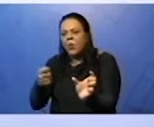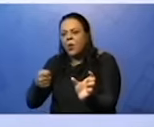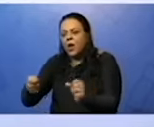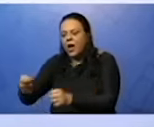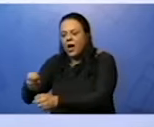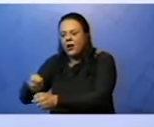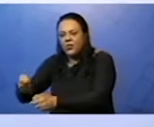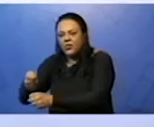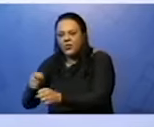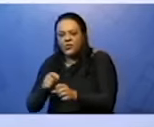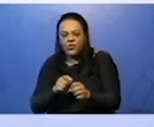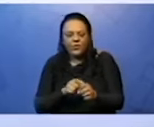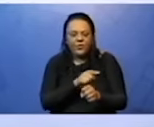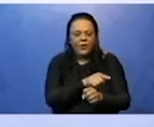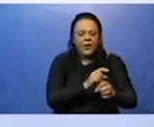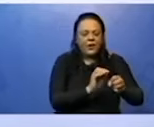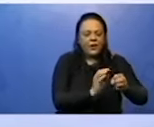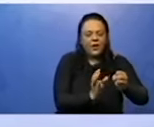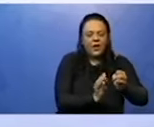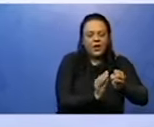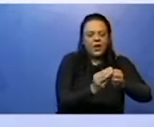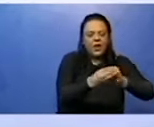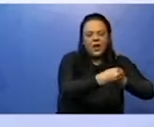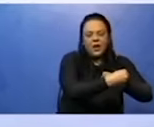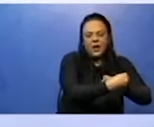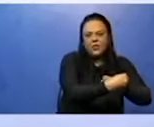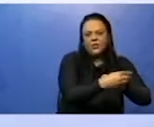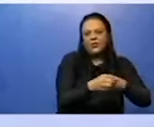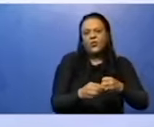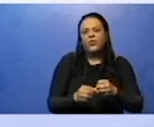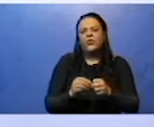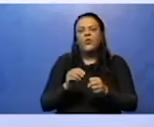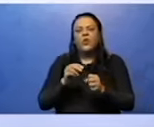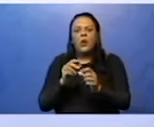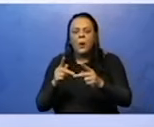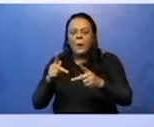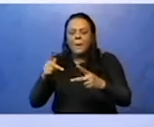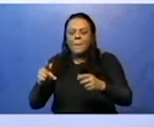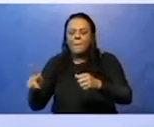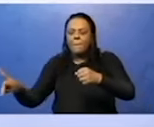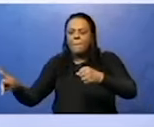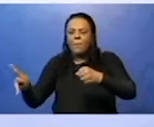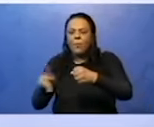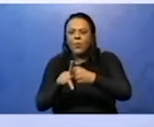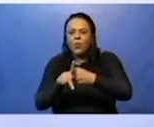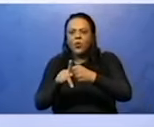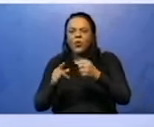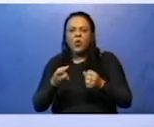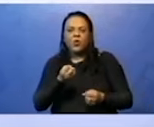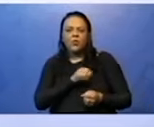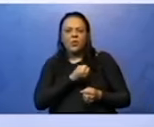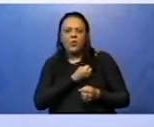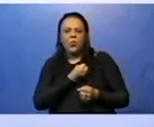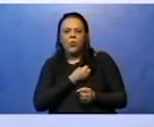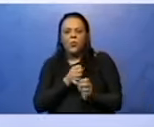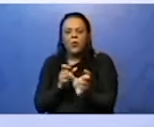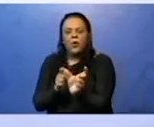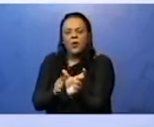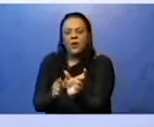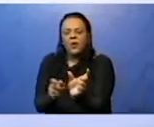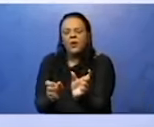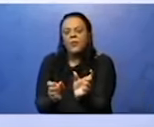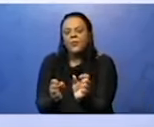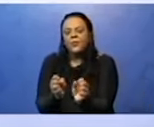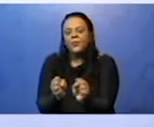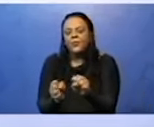o artigo, o pronome, o numeral, a locução adjetiva. Essas, elas ficam em torno do meu substantivo. Então, substantivo,